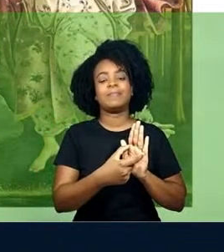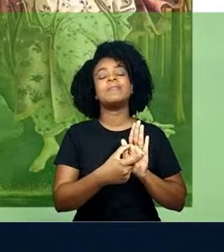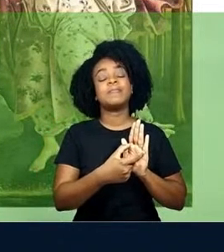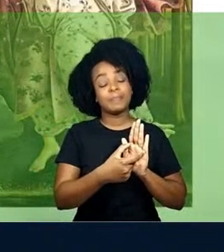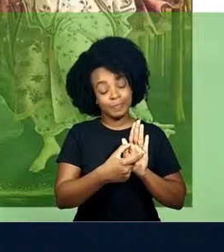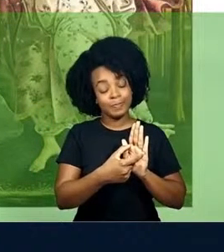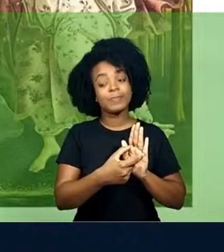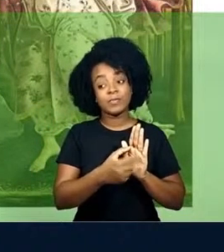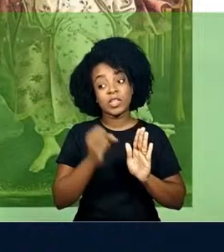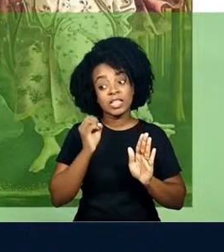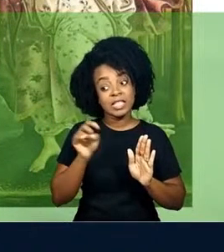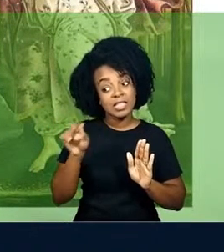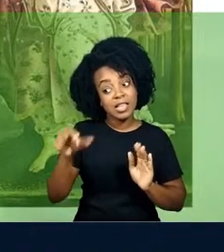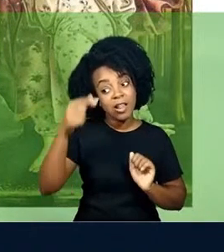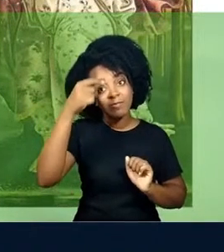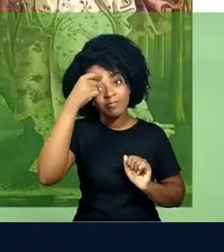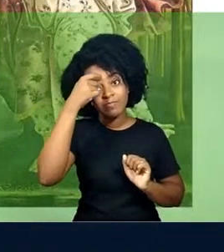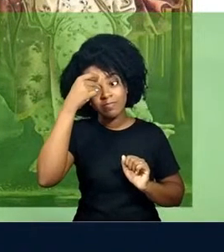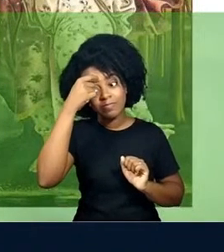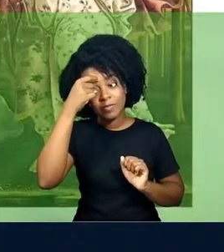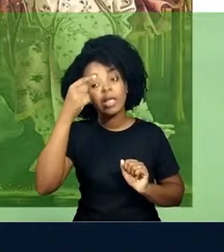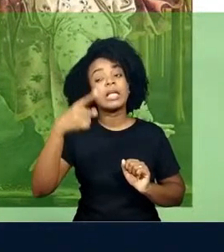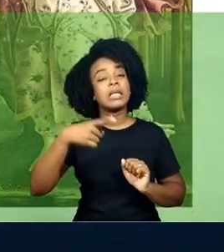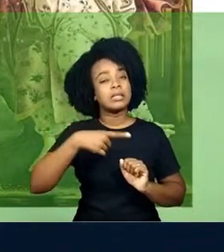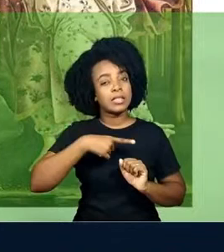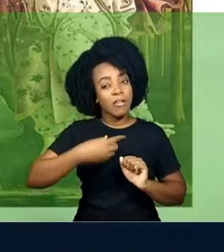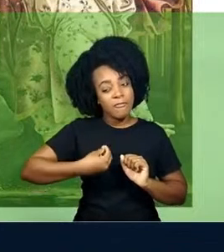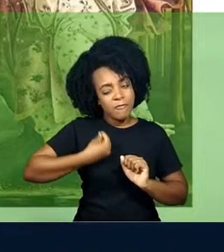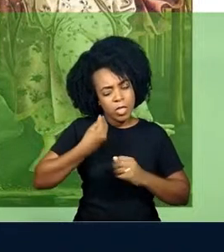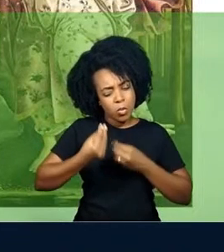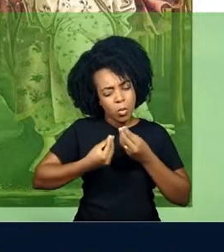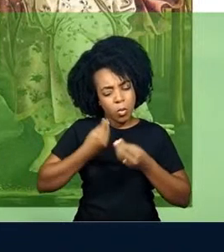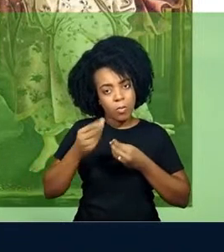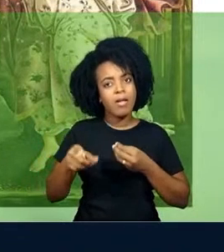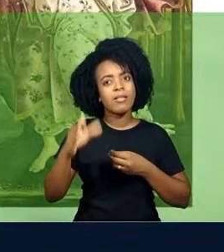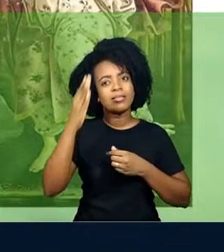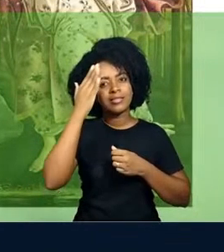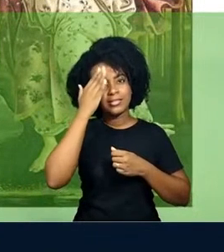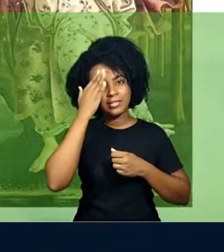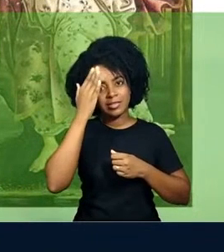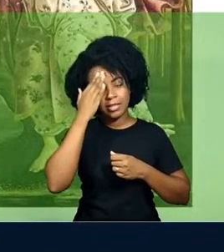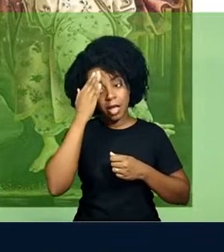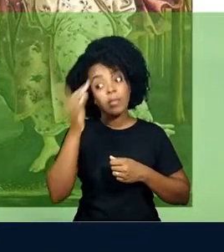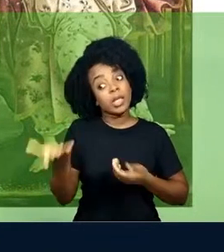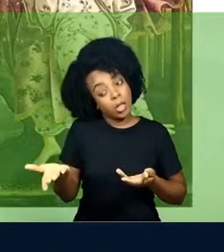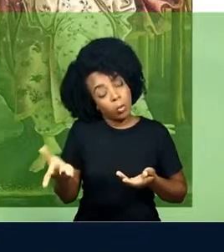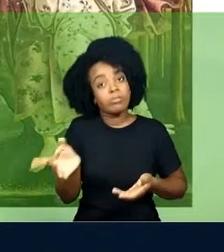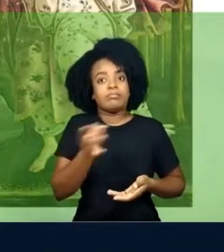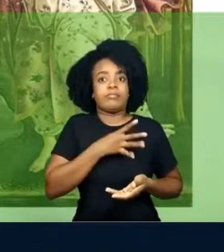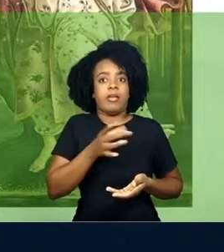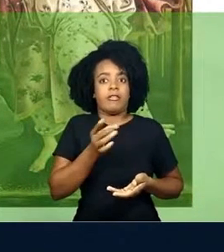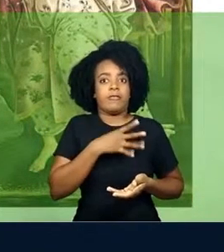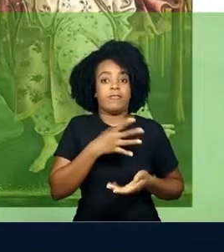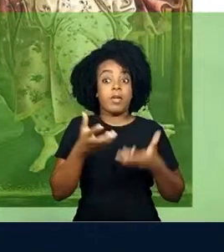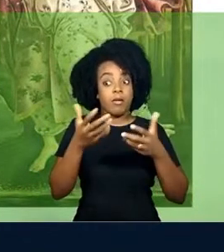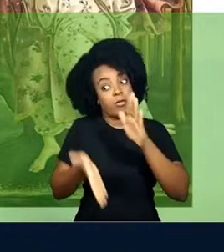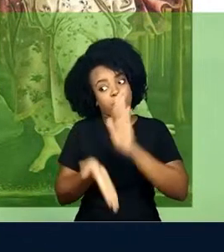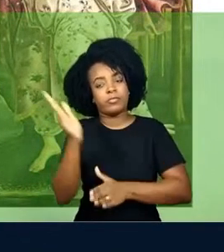E se ela é uma inteligência e tem consciência de sua vida, há de comum que ela tema por ela.